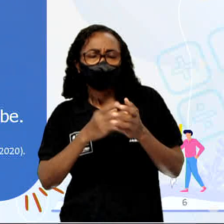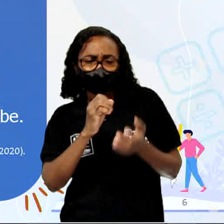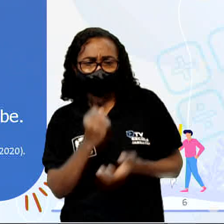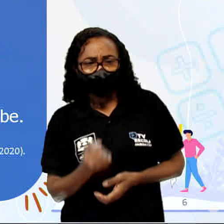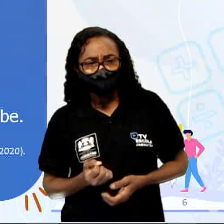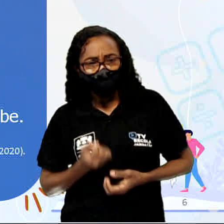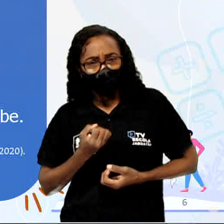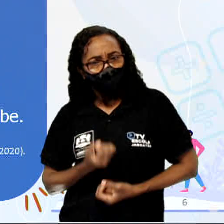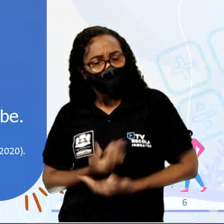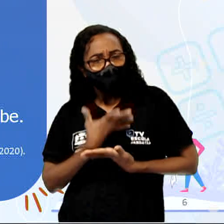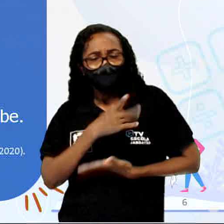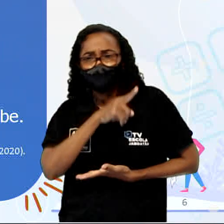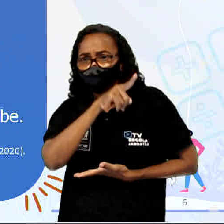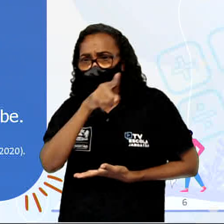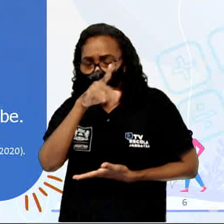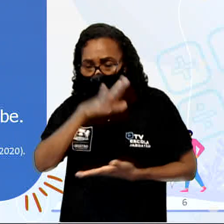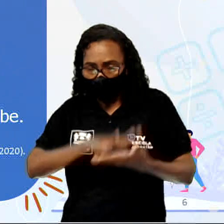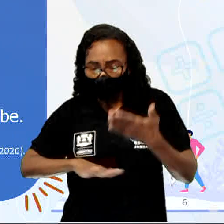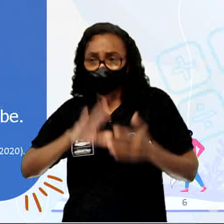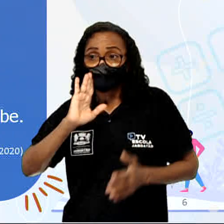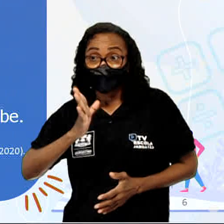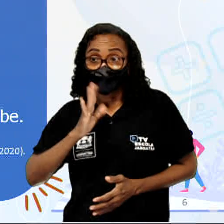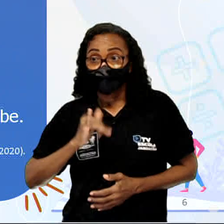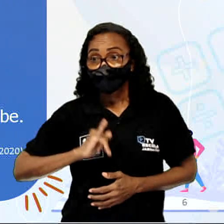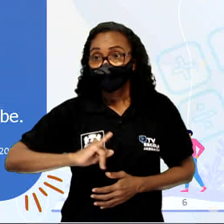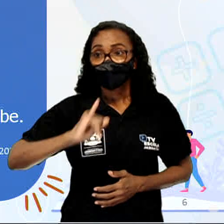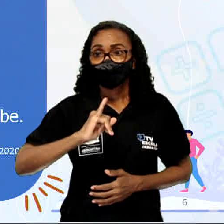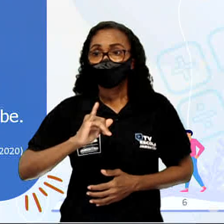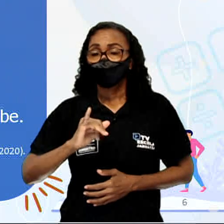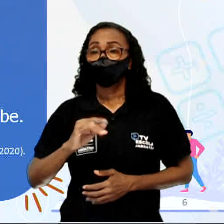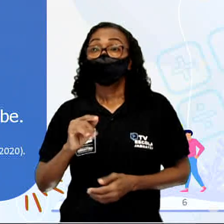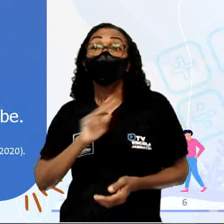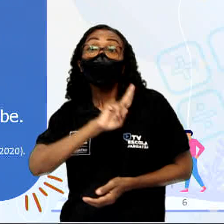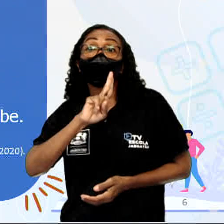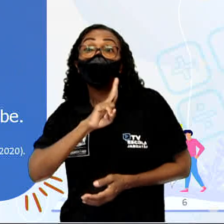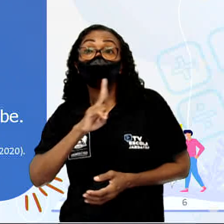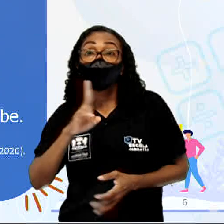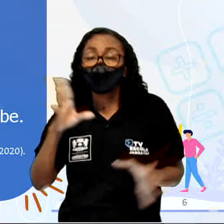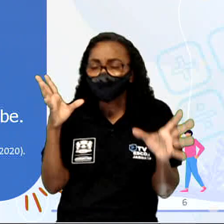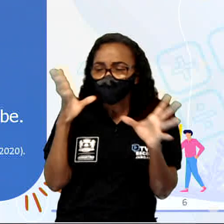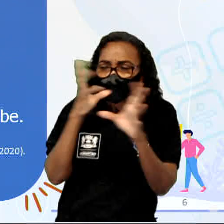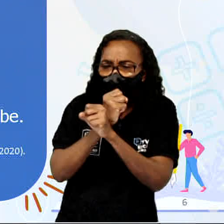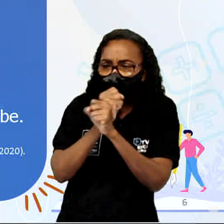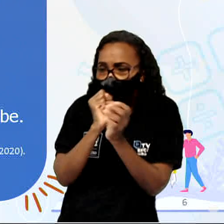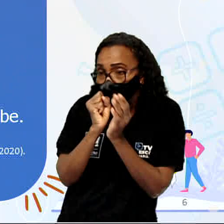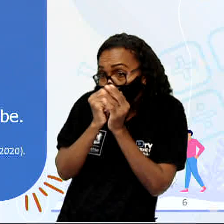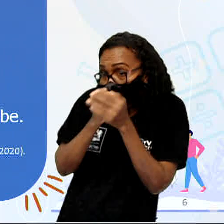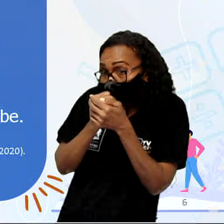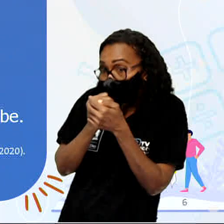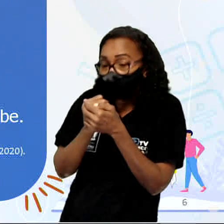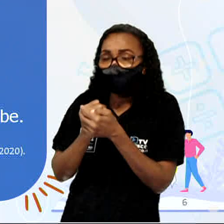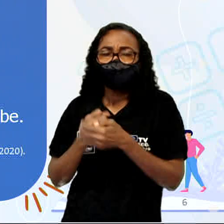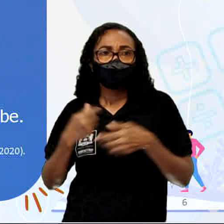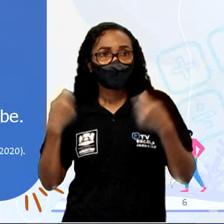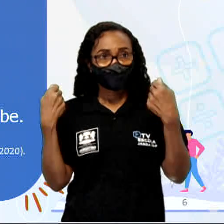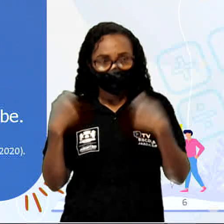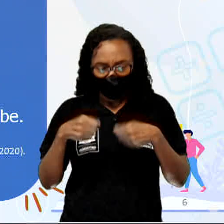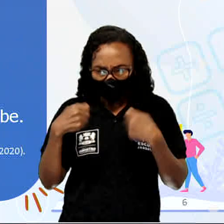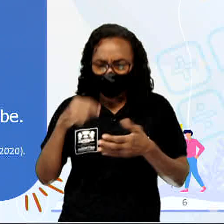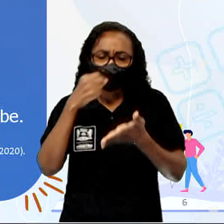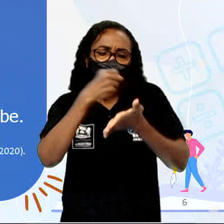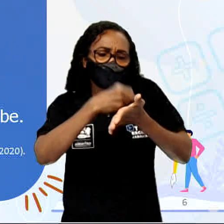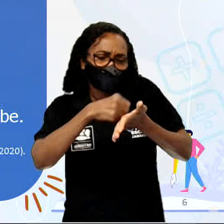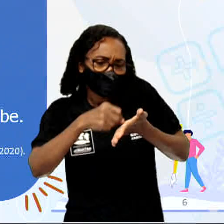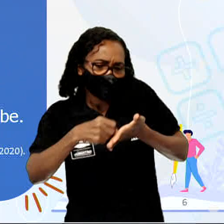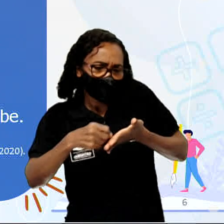com vocês. O nome do poema é As Escuras. Ele diz assim, É preciso escrever o